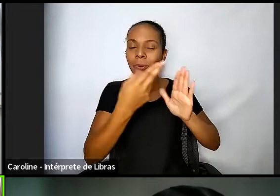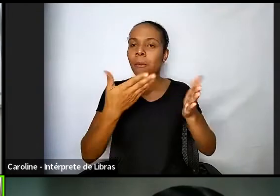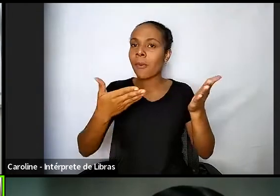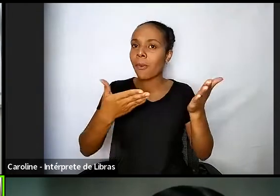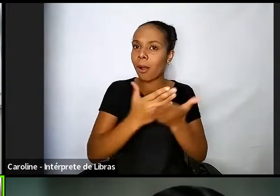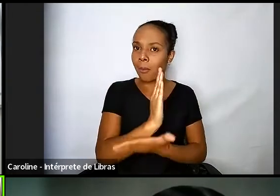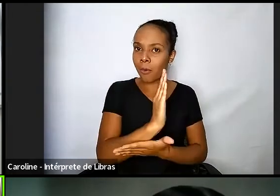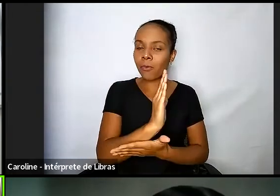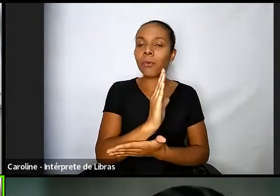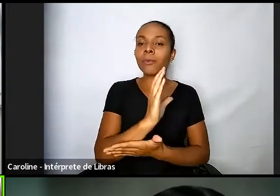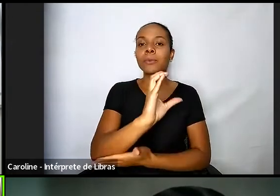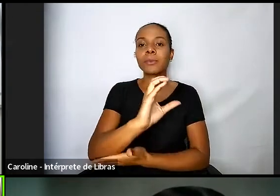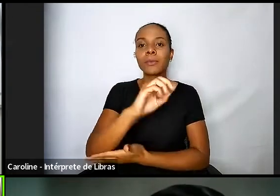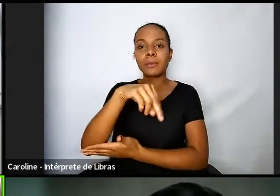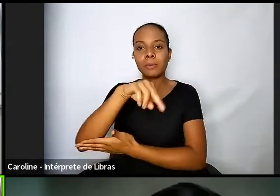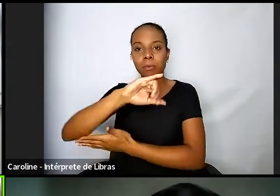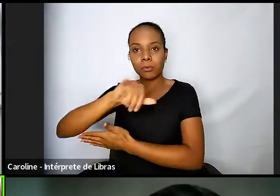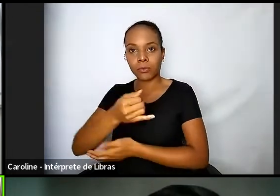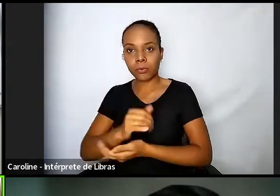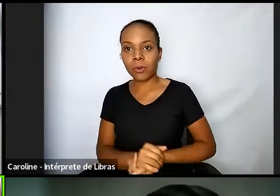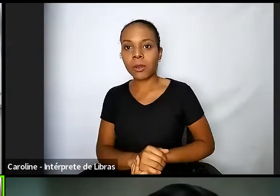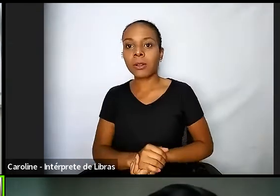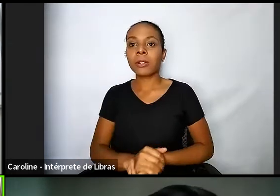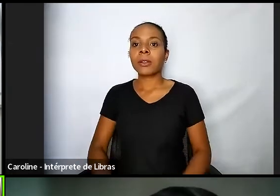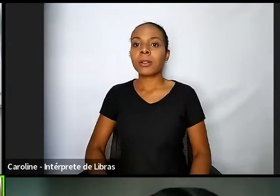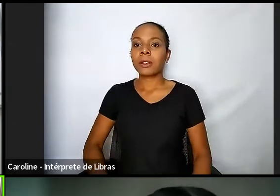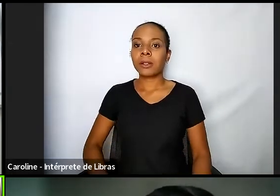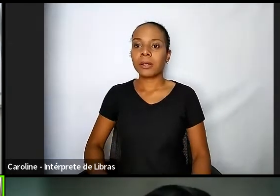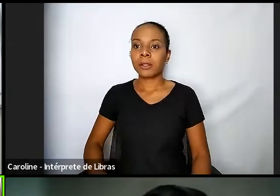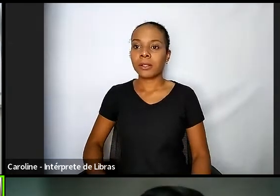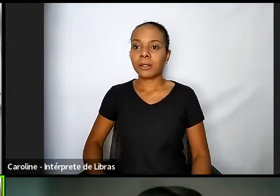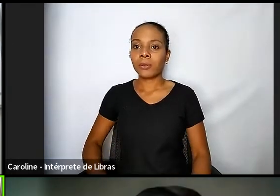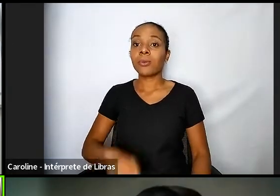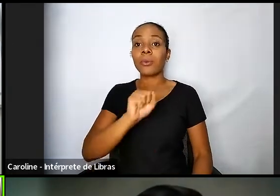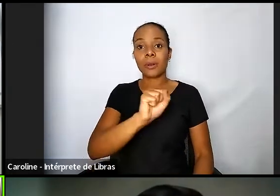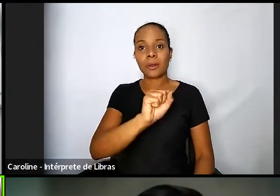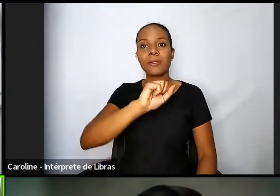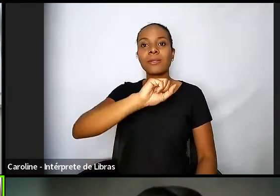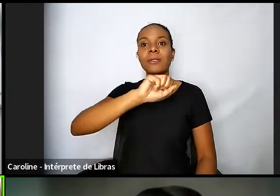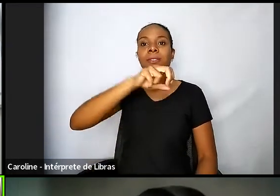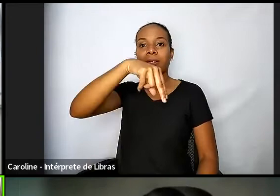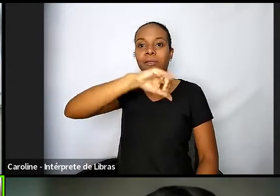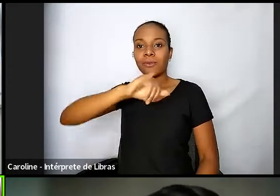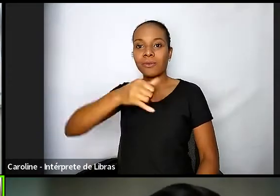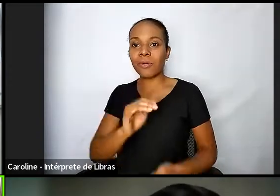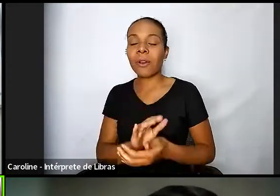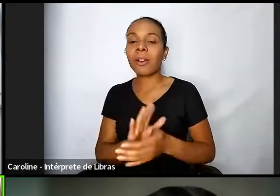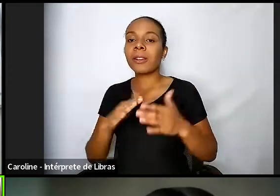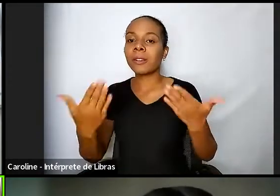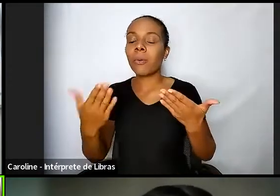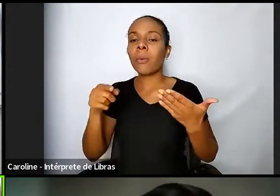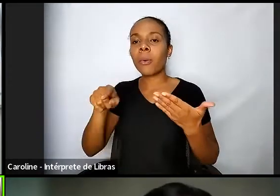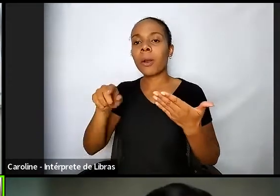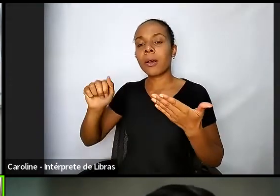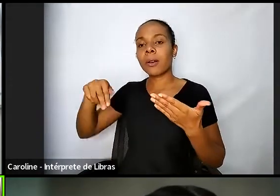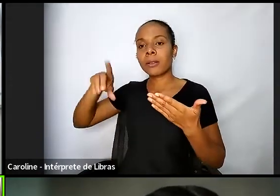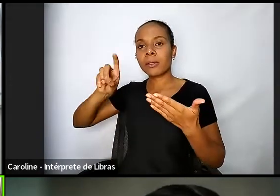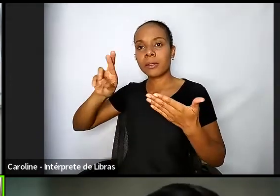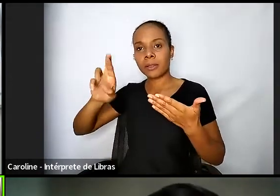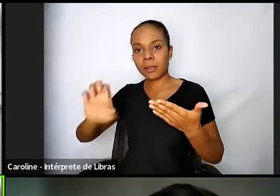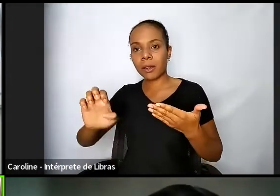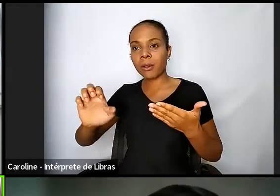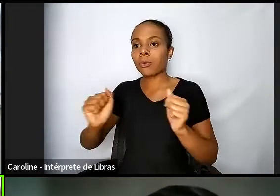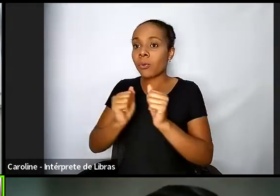oficina de design sprint o André participou nós trabalhamos três eixos principais